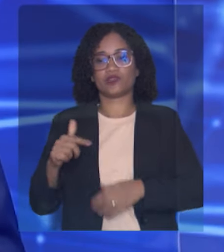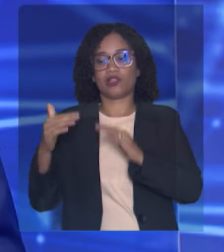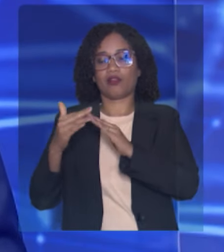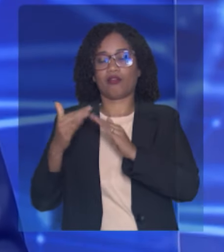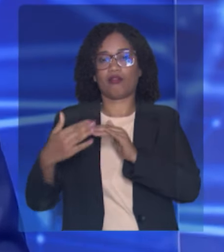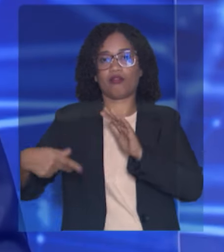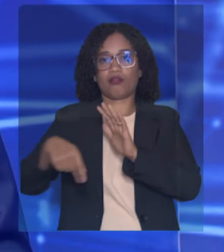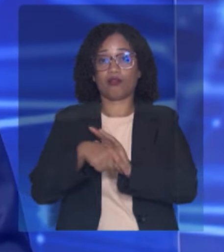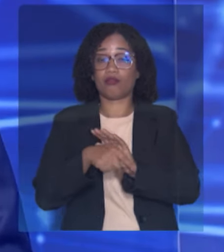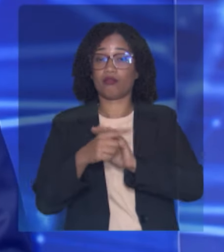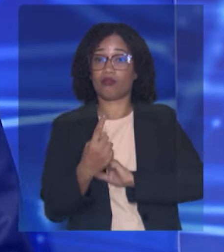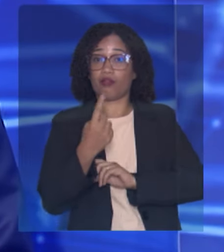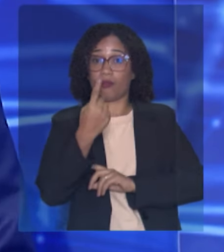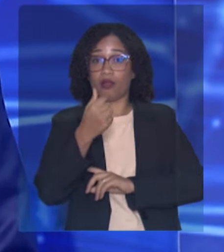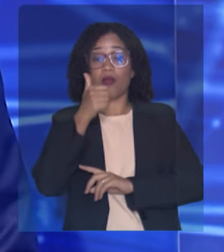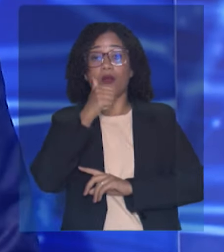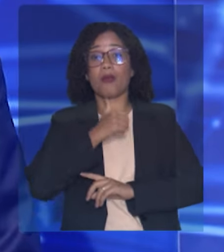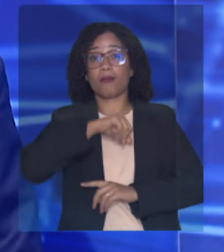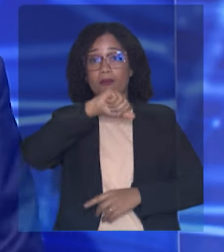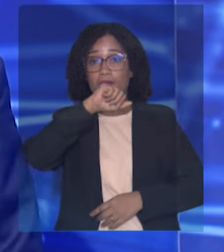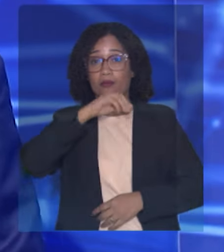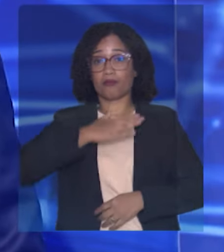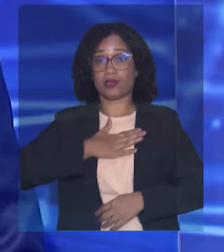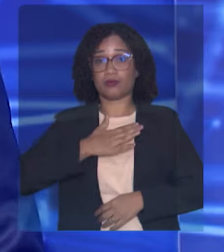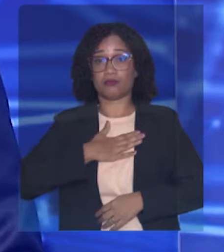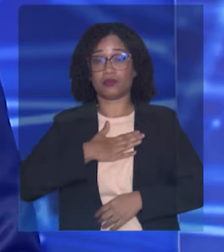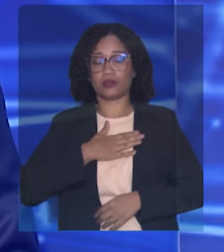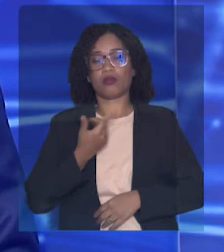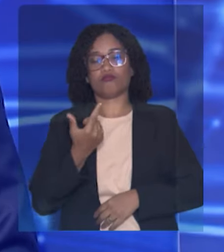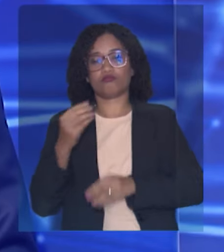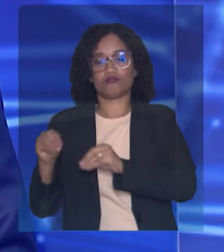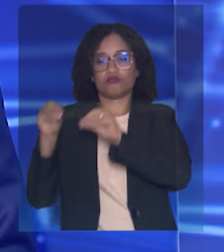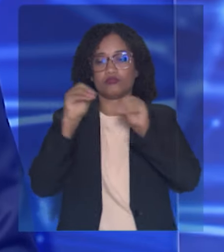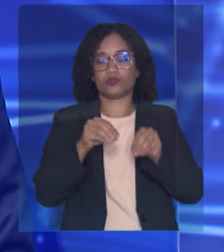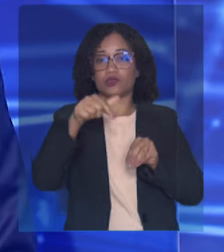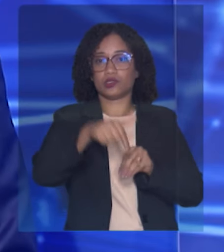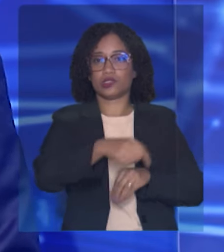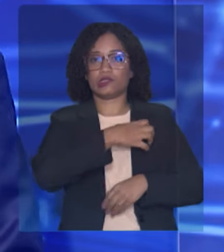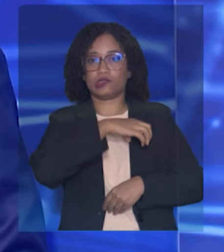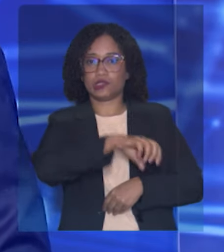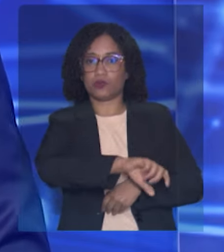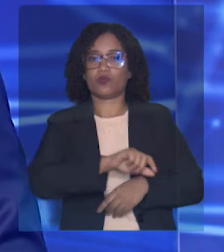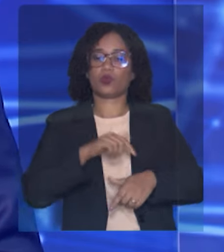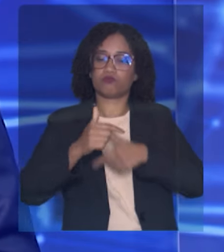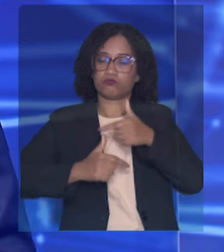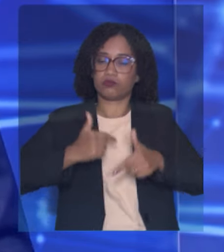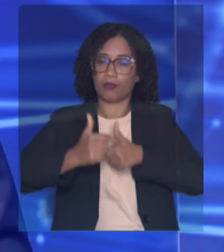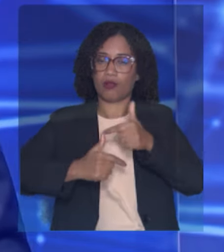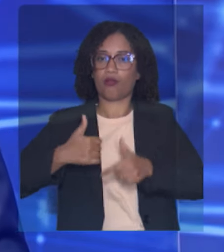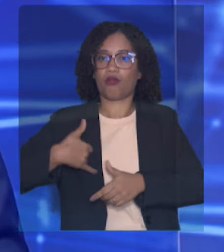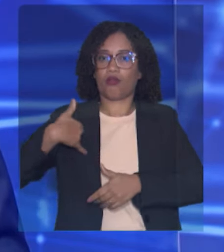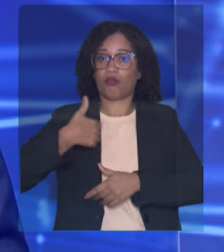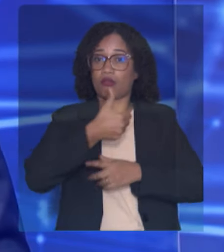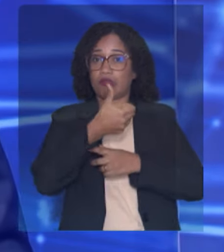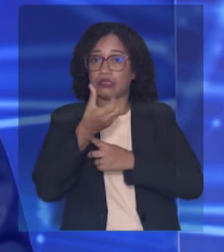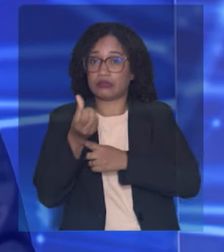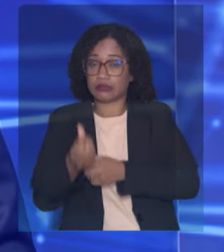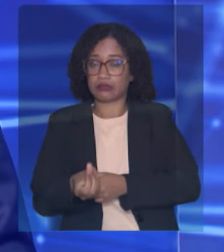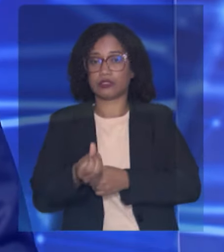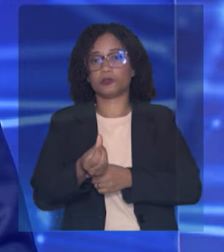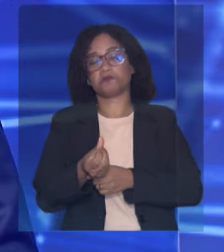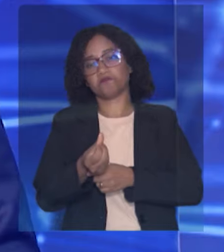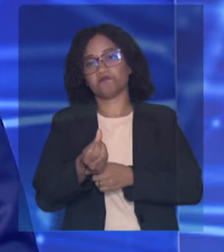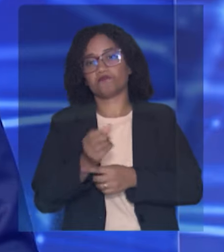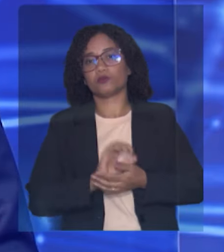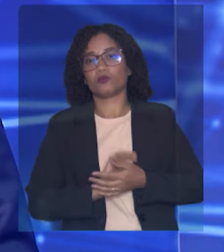ainda com 16 anos, trabalhar como empregada doméstica. E devo dizer que sobre essa realidade, Carol, eu conheço